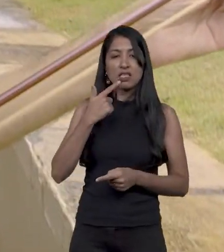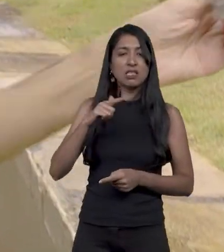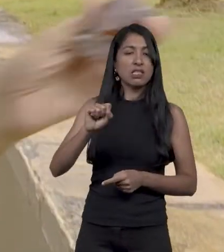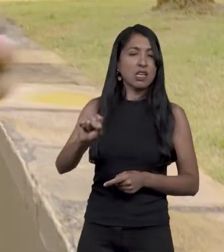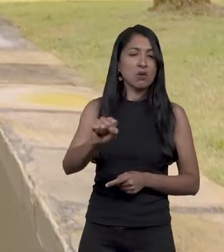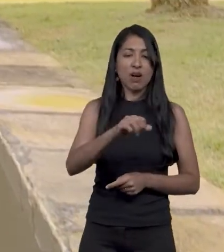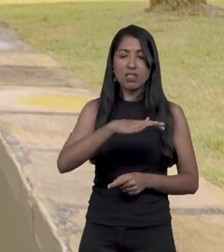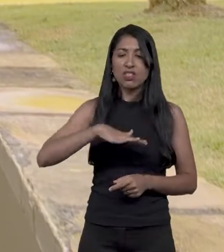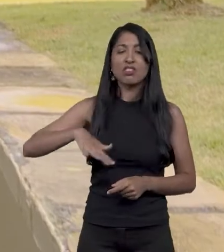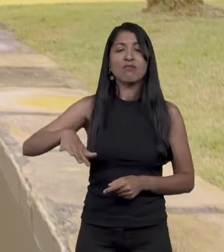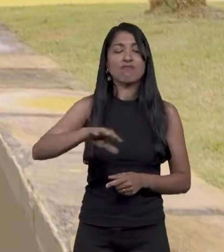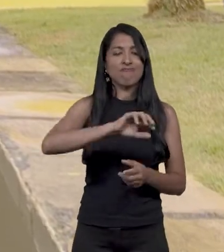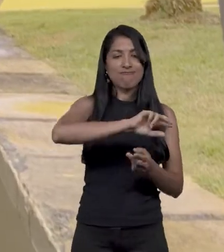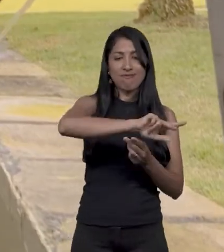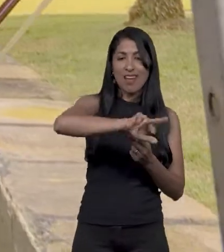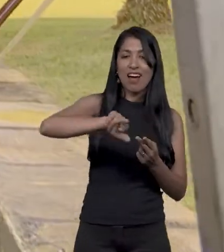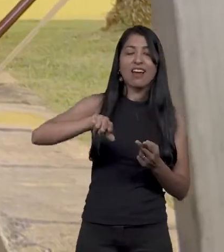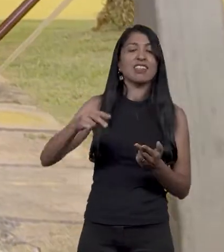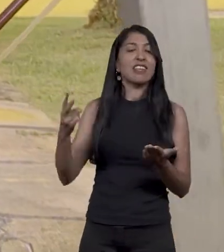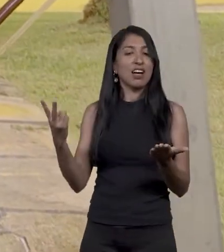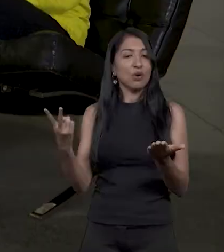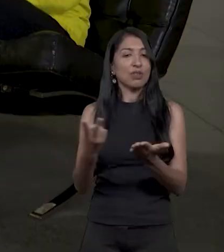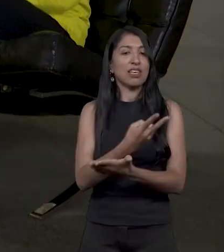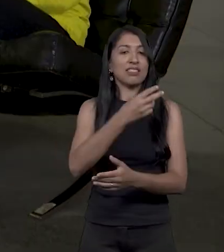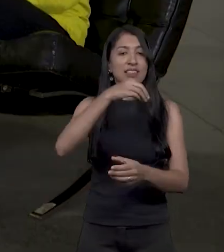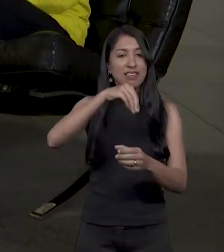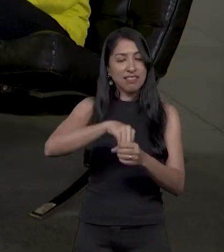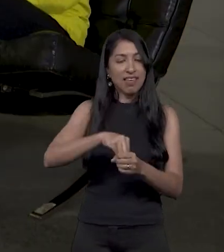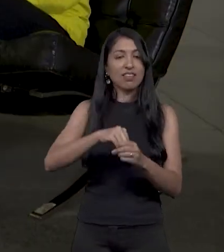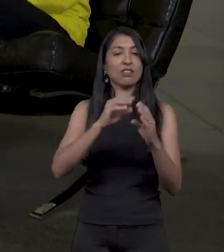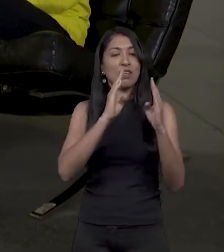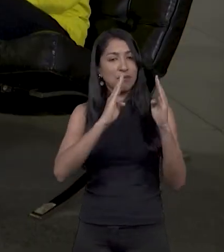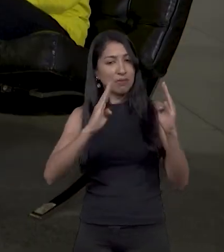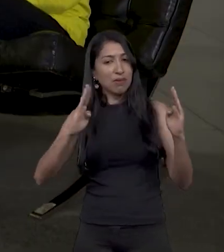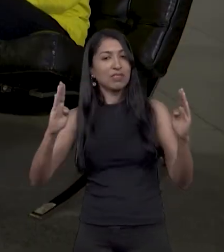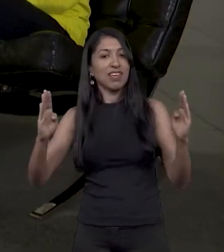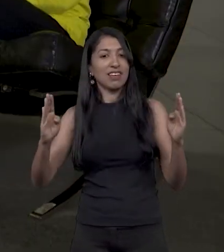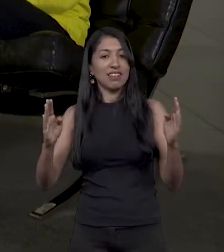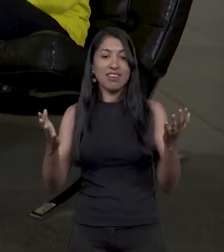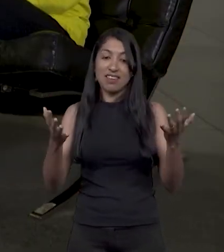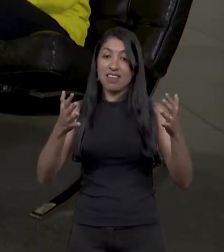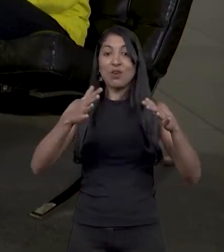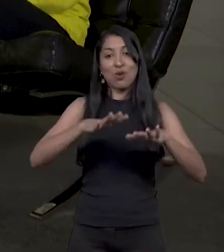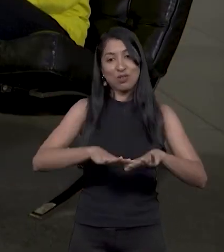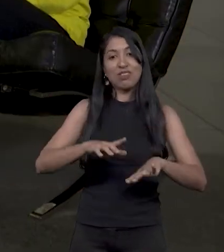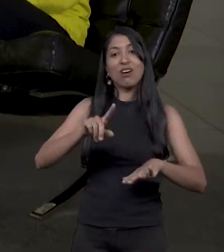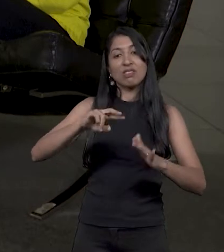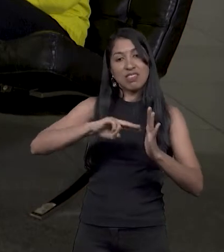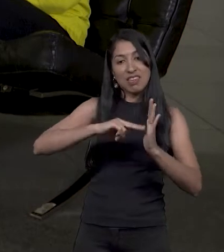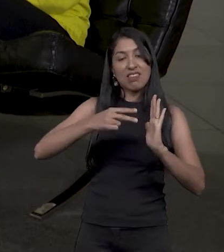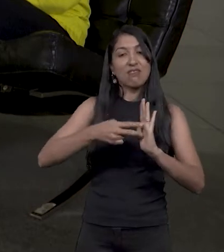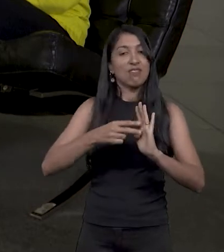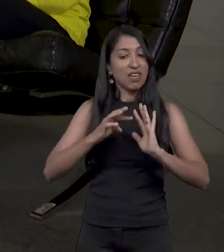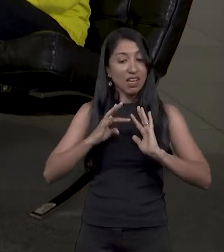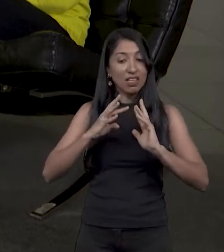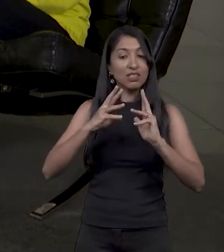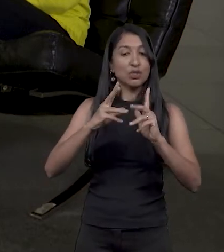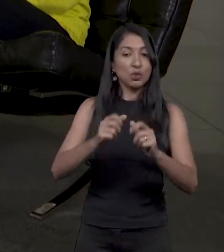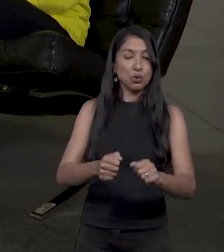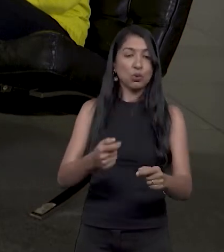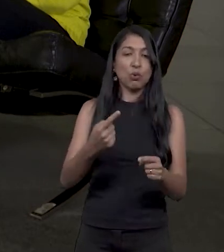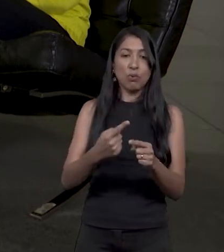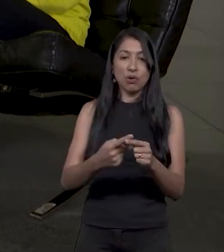acontecem dentro dessa biblioteca. E inclusão é tudo isso, porque aí o pessoal